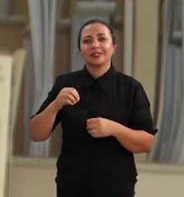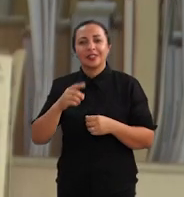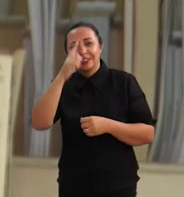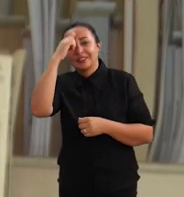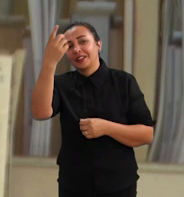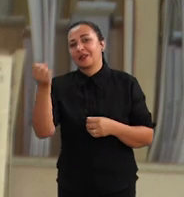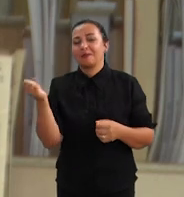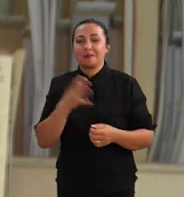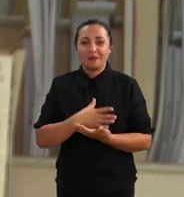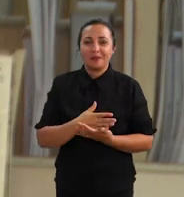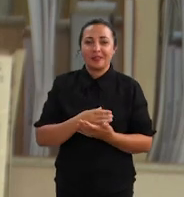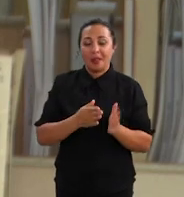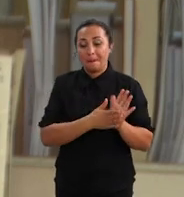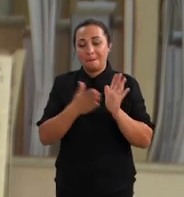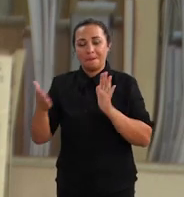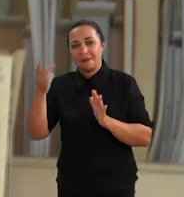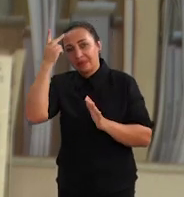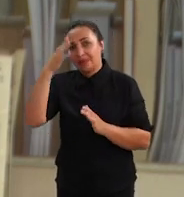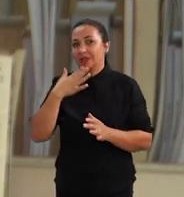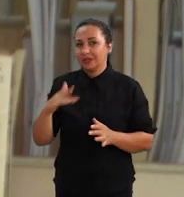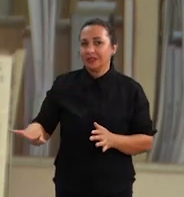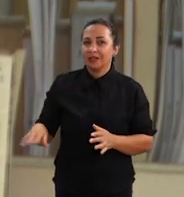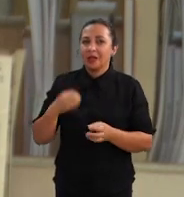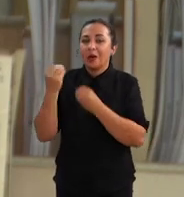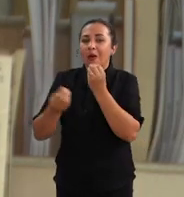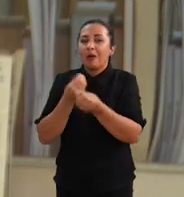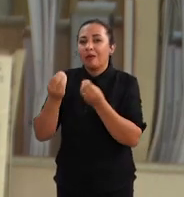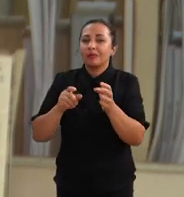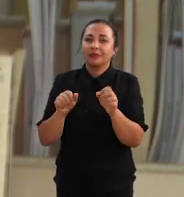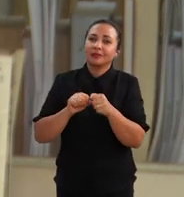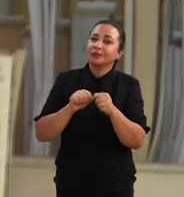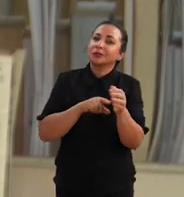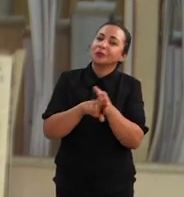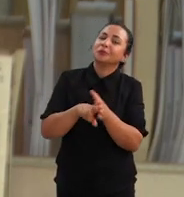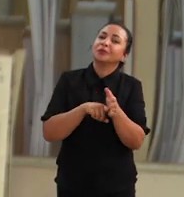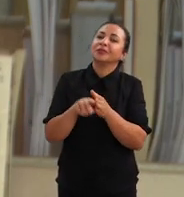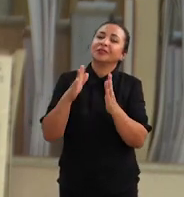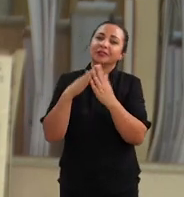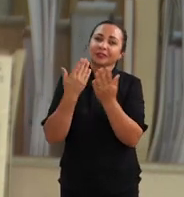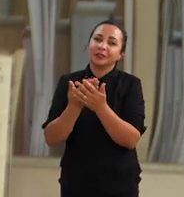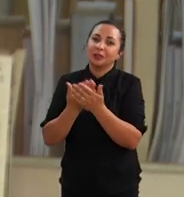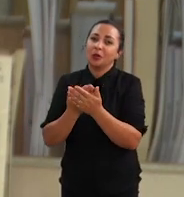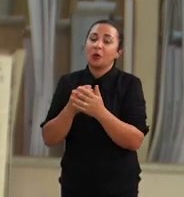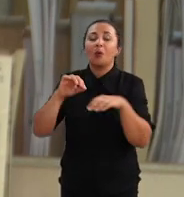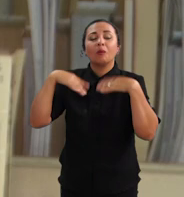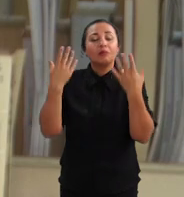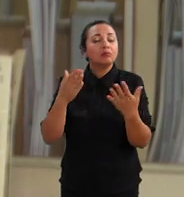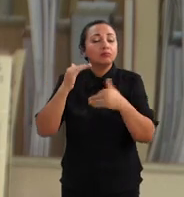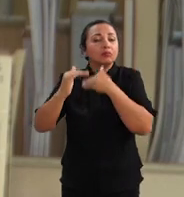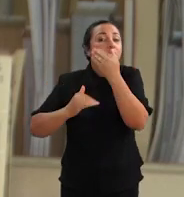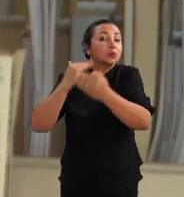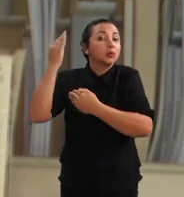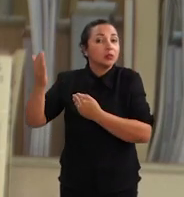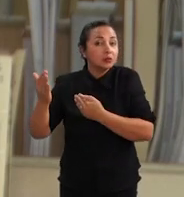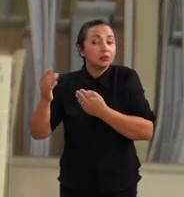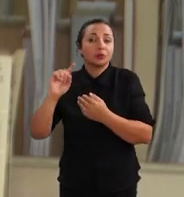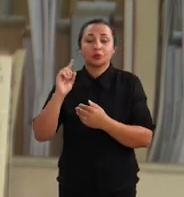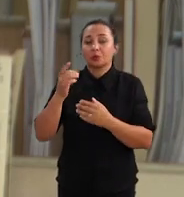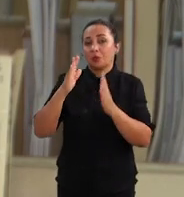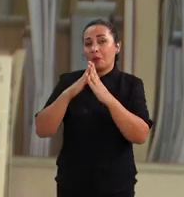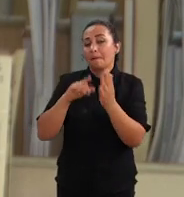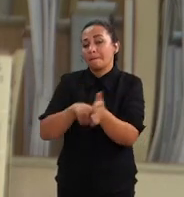pudesse passar para as crianças como se faz uma pesquisa escolar, qual é o processo de uma pesquisa.